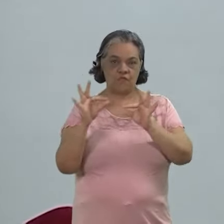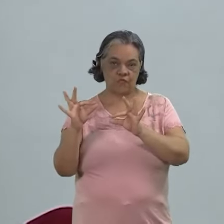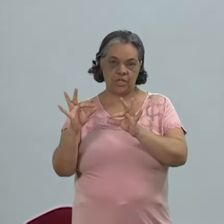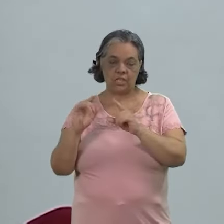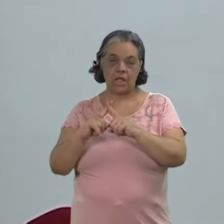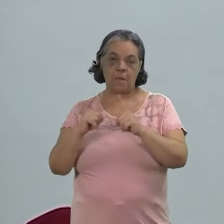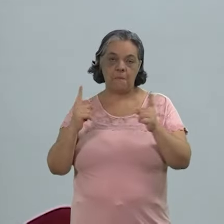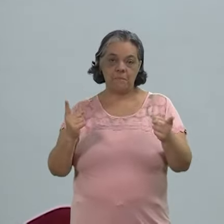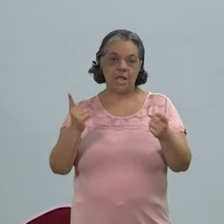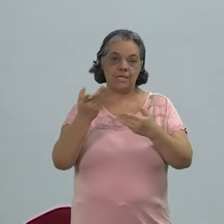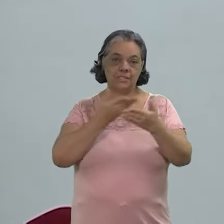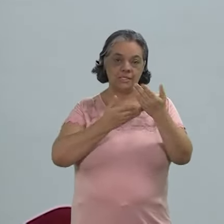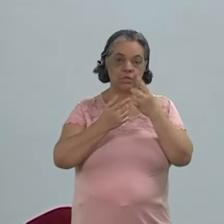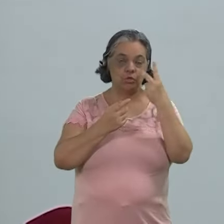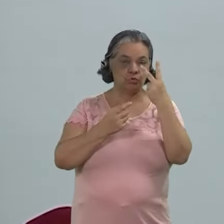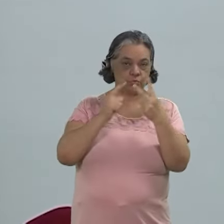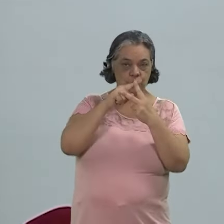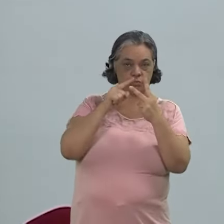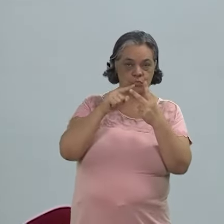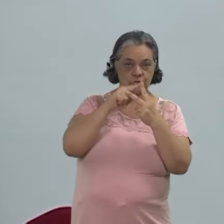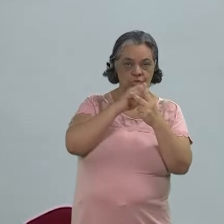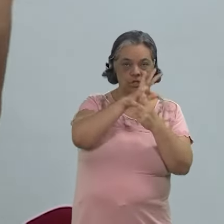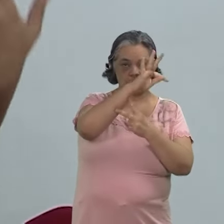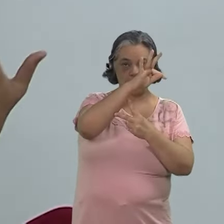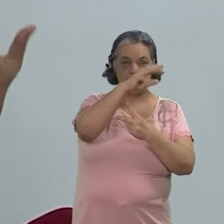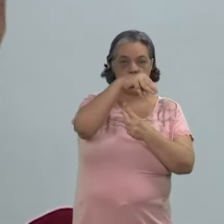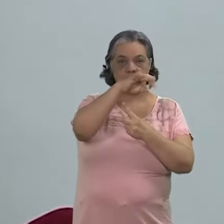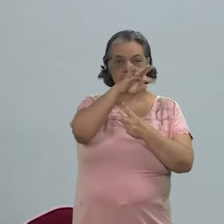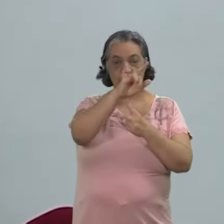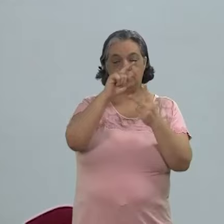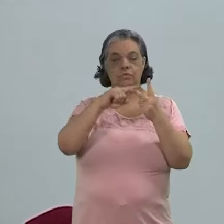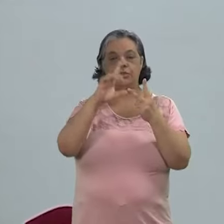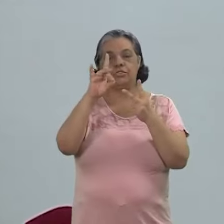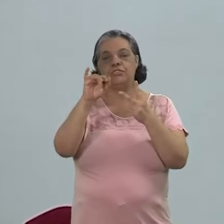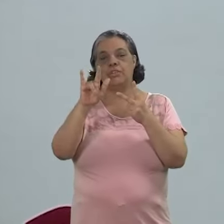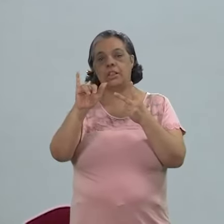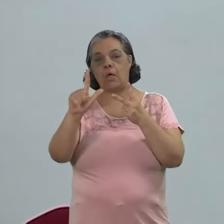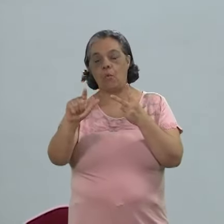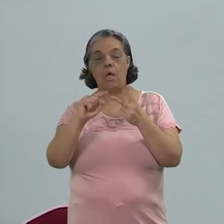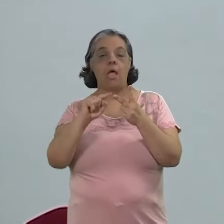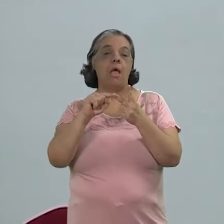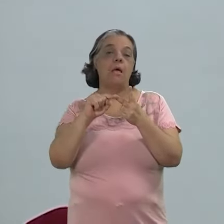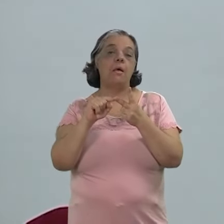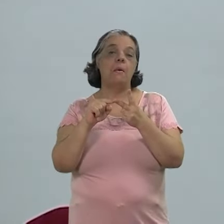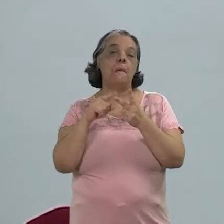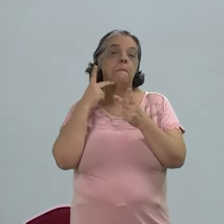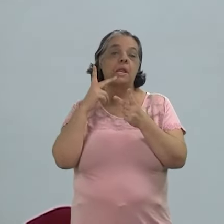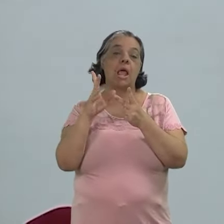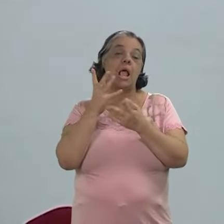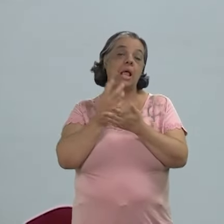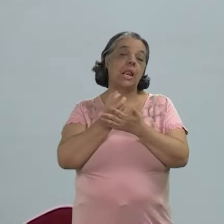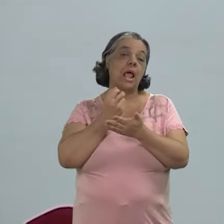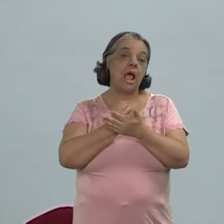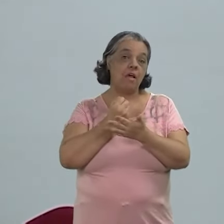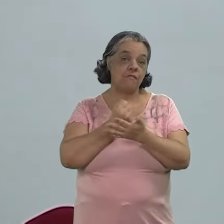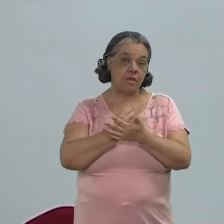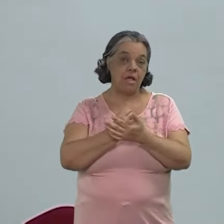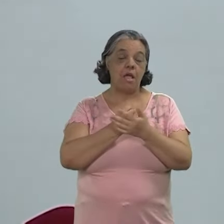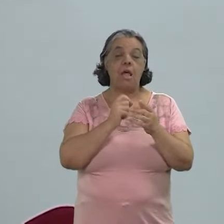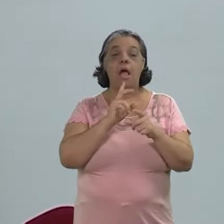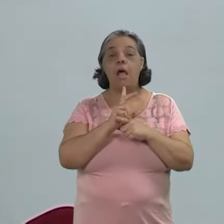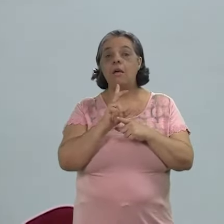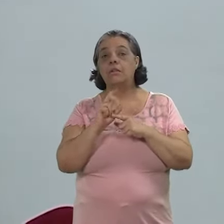fita, mas que associa duas tecnologias, o magnético e o digital, para gravar